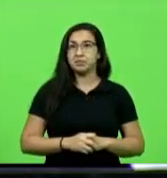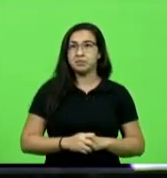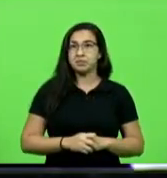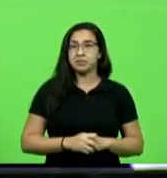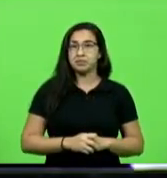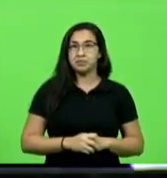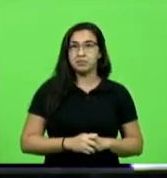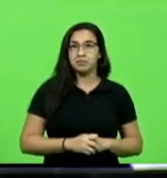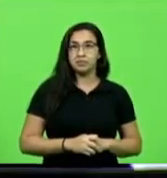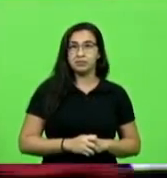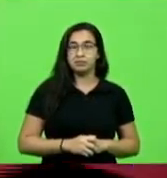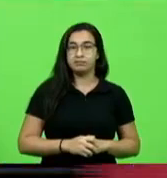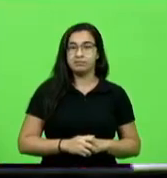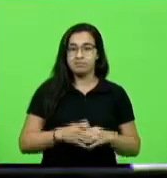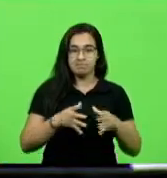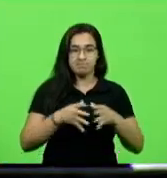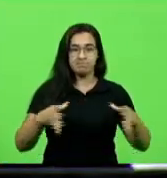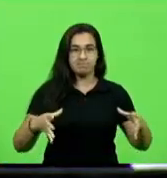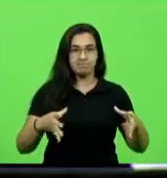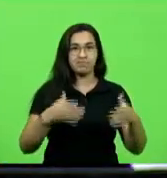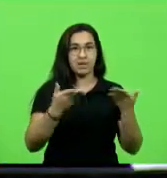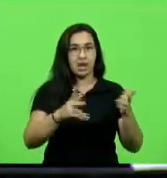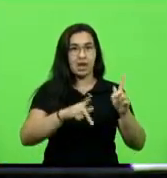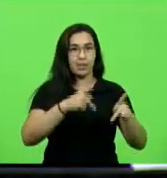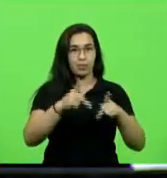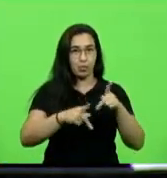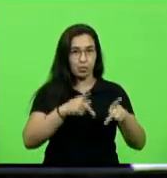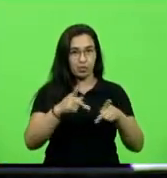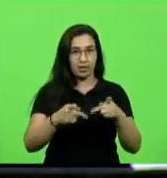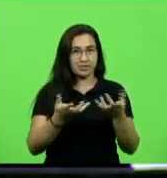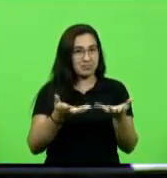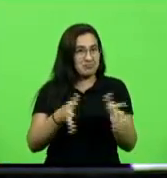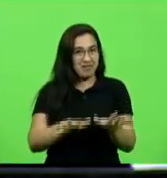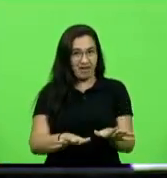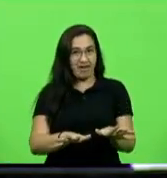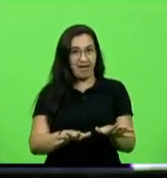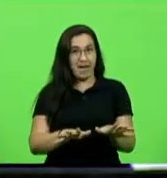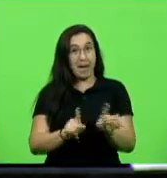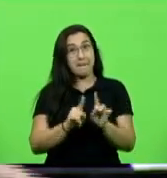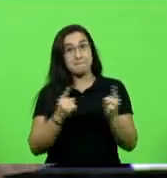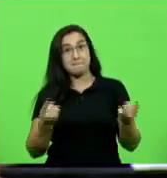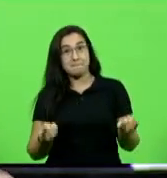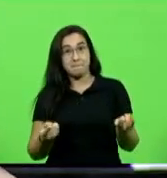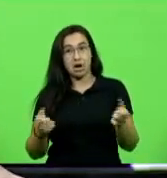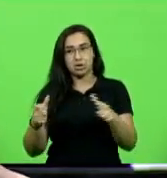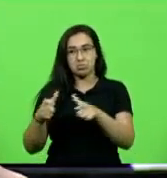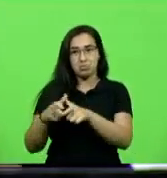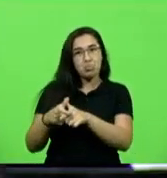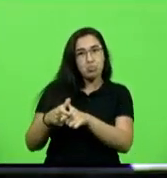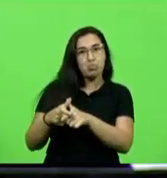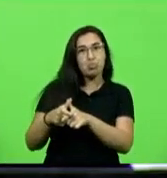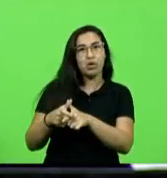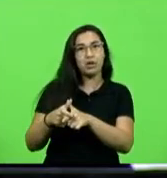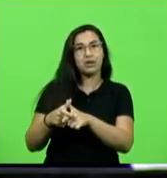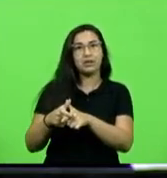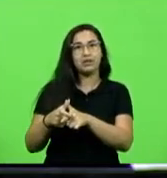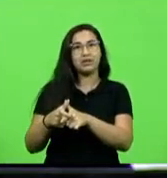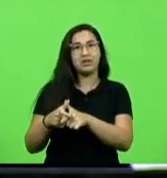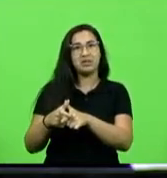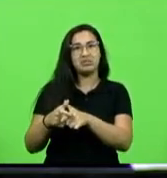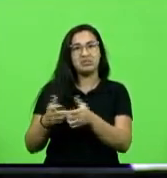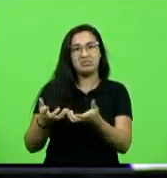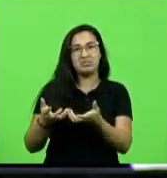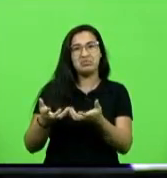a grande maioria dos catarinenses só quem não quer é uma parte aí que está no governo mas tudo bem mas o restante todos nós